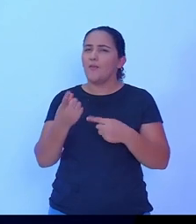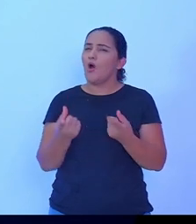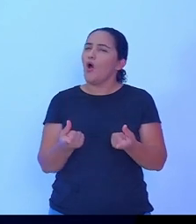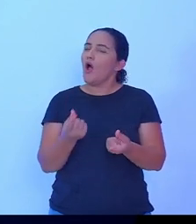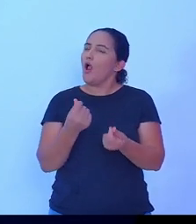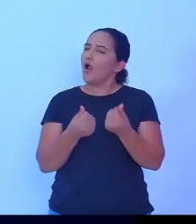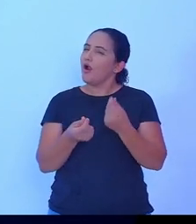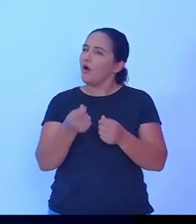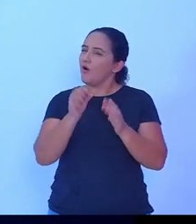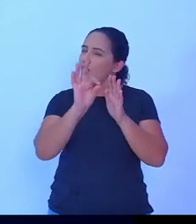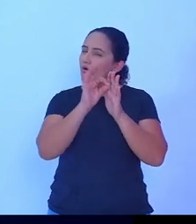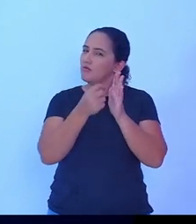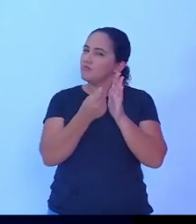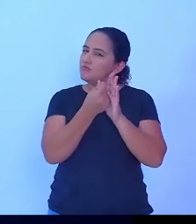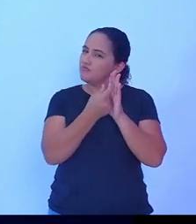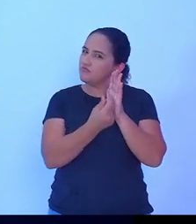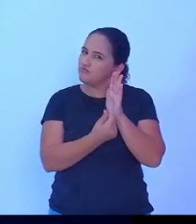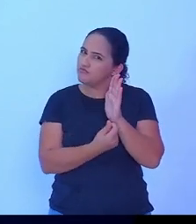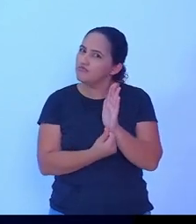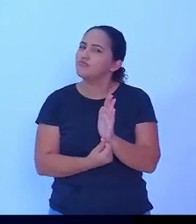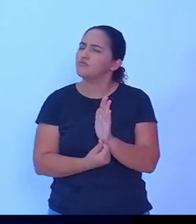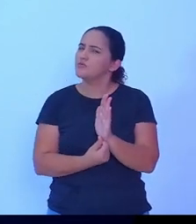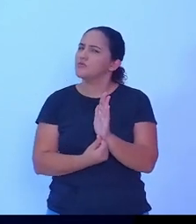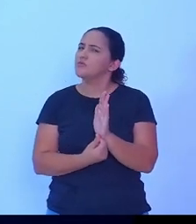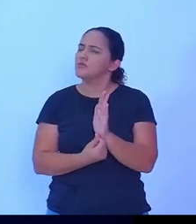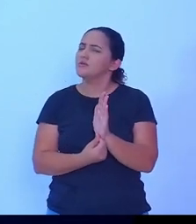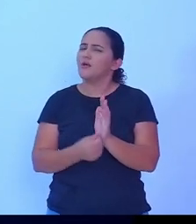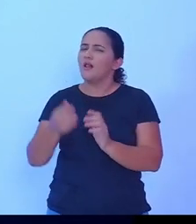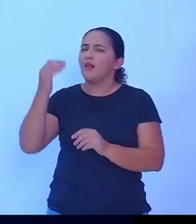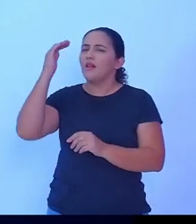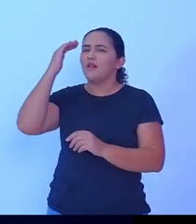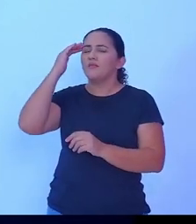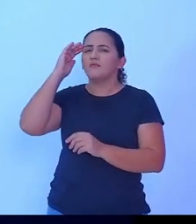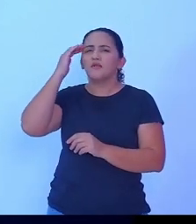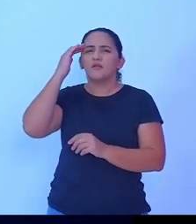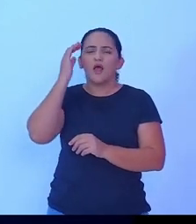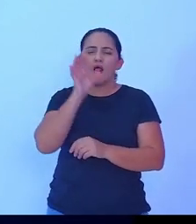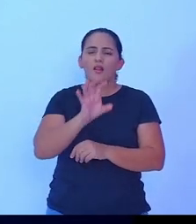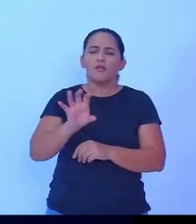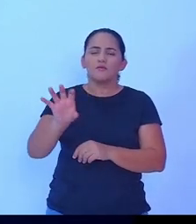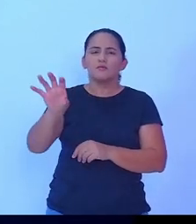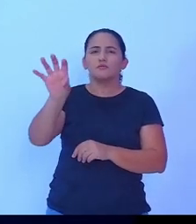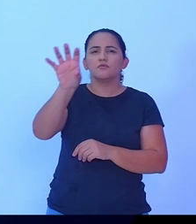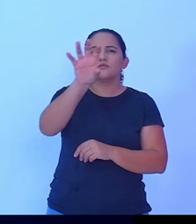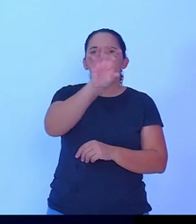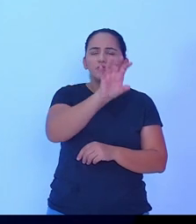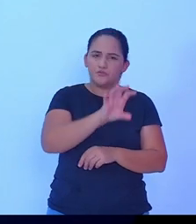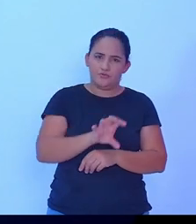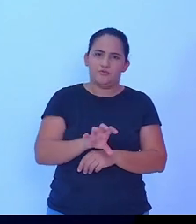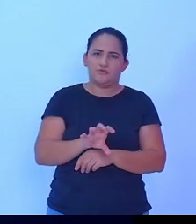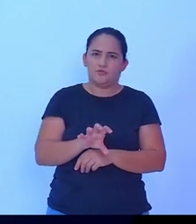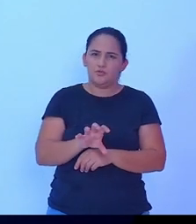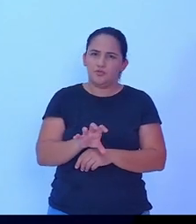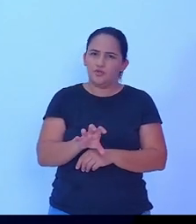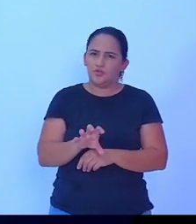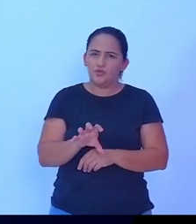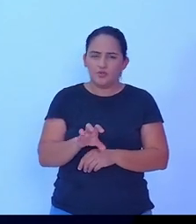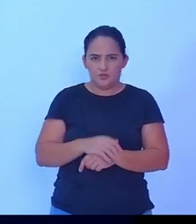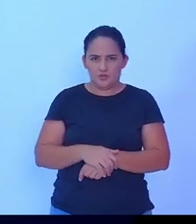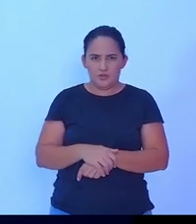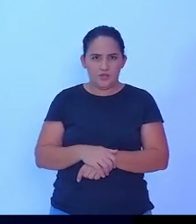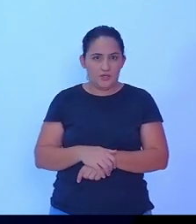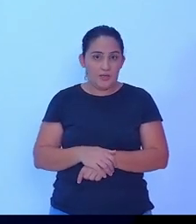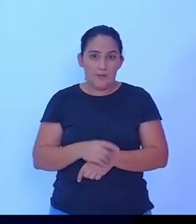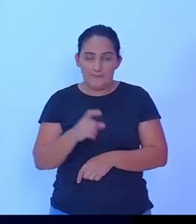para atender realmente todos os setores. Nós precisamos de melhorar os